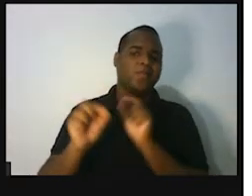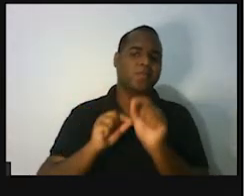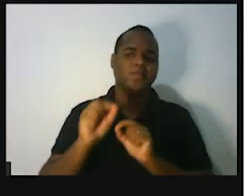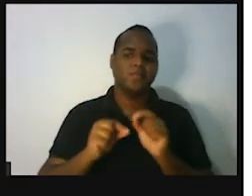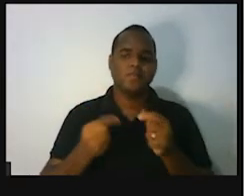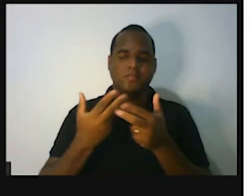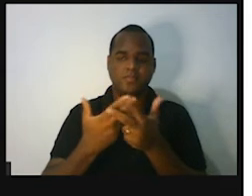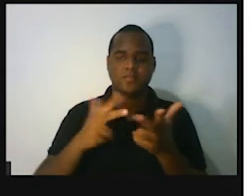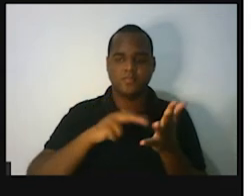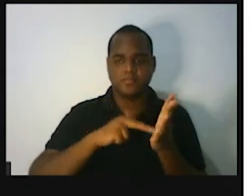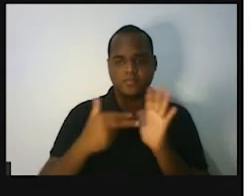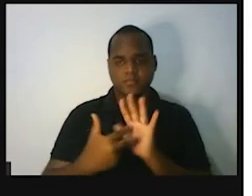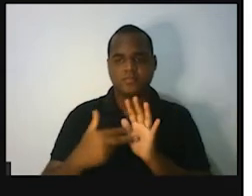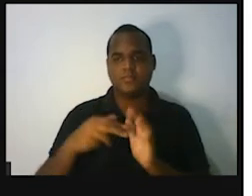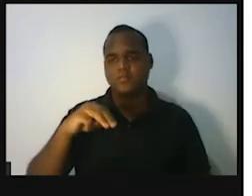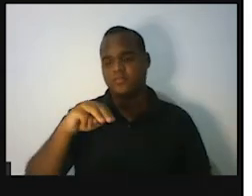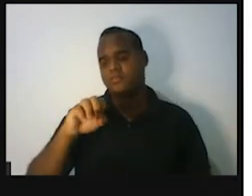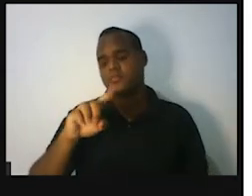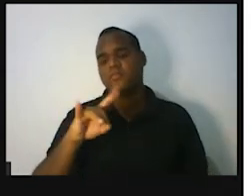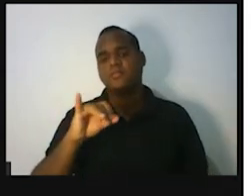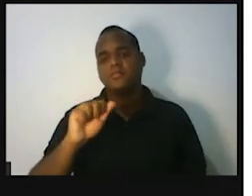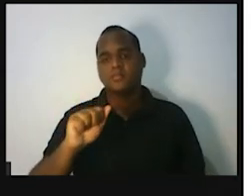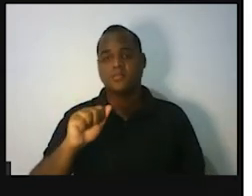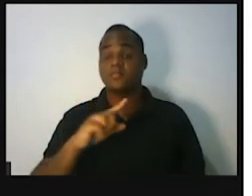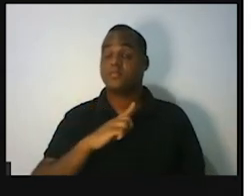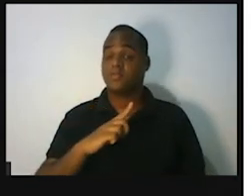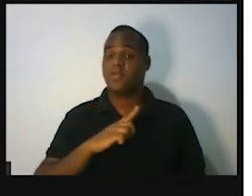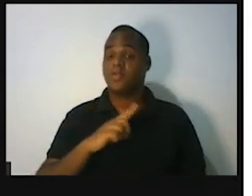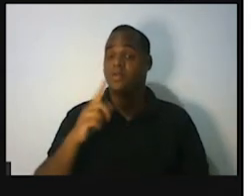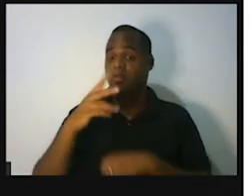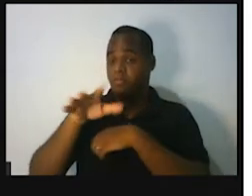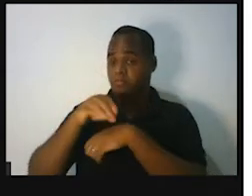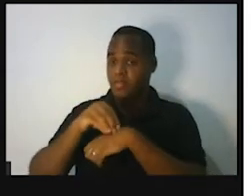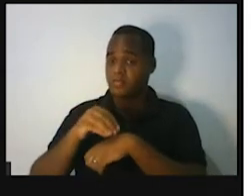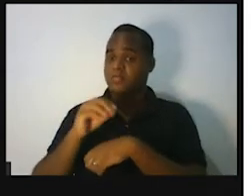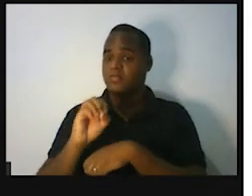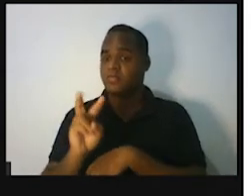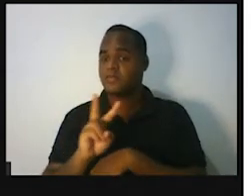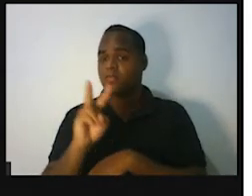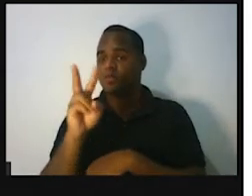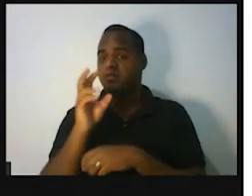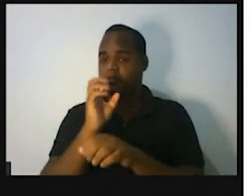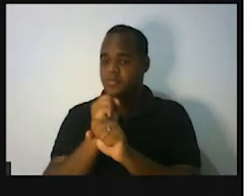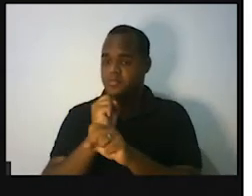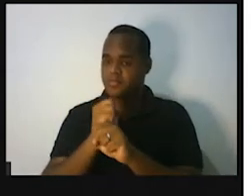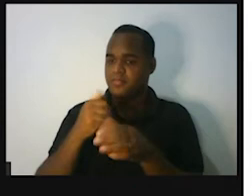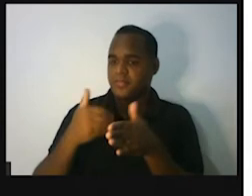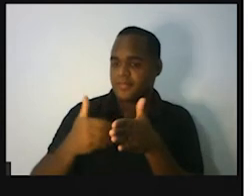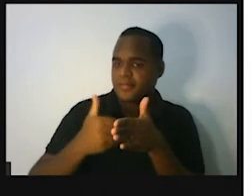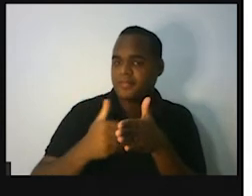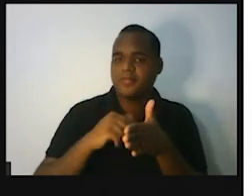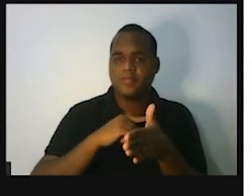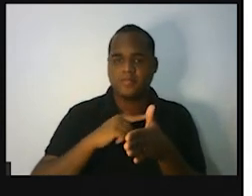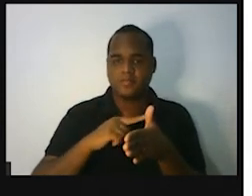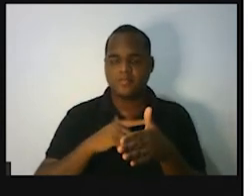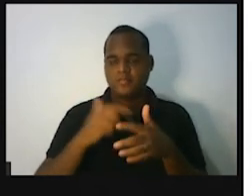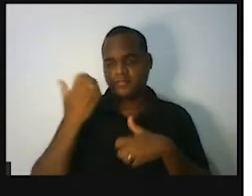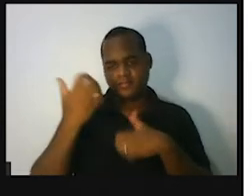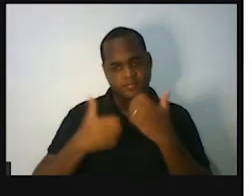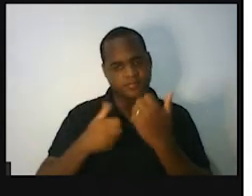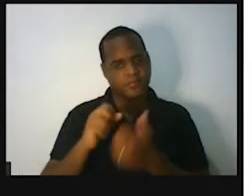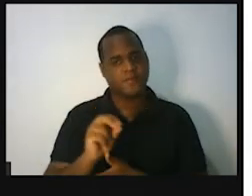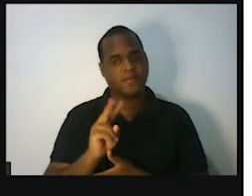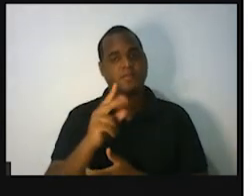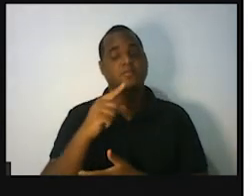Qual é o significado da média aritmética? Ela pega um valor, ela aproxima um valor total para um valor